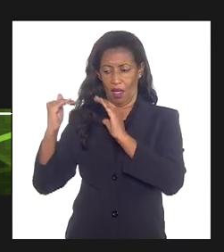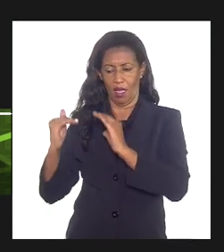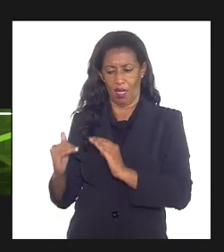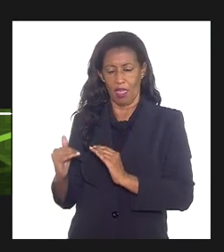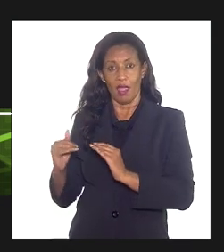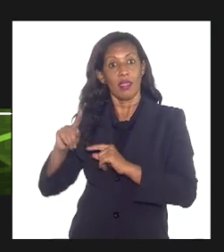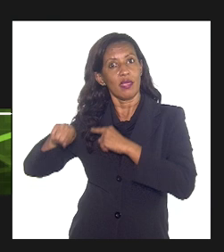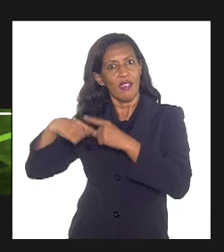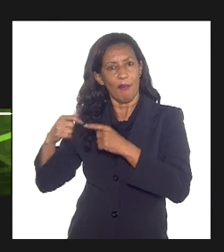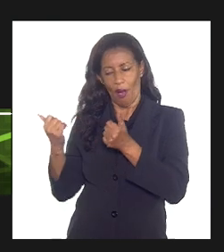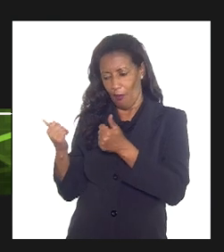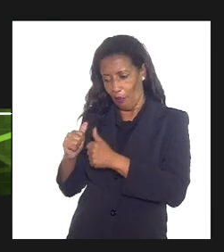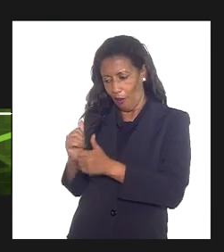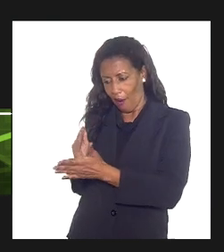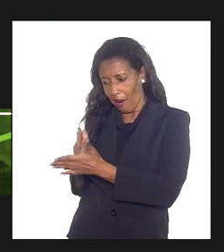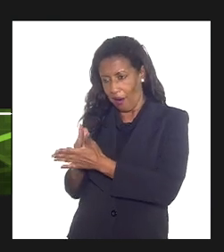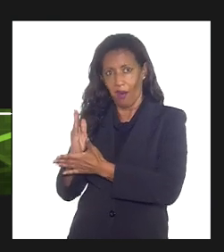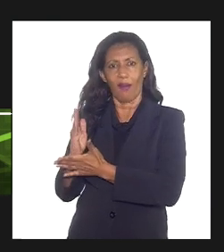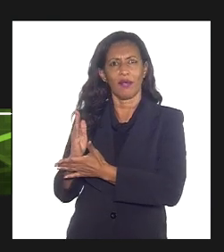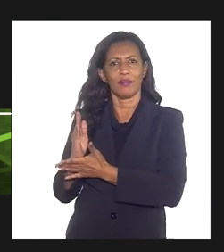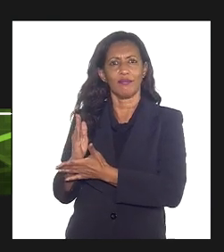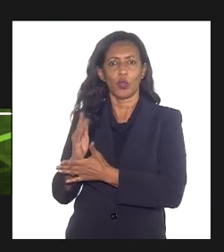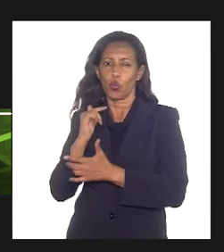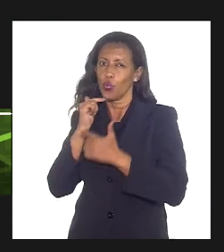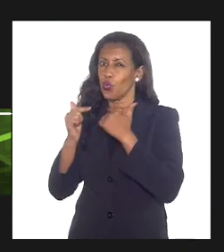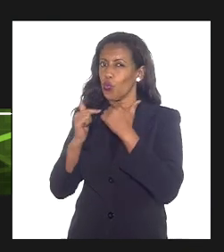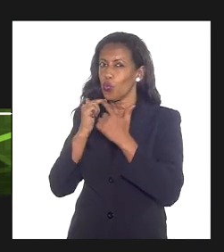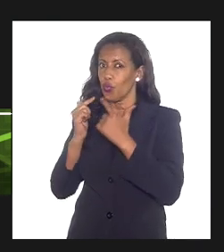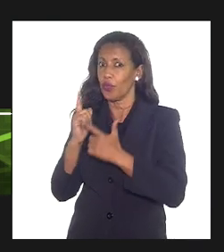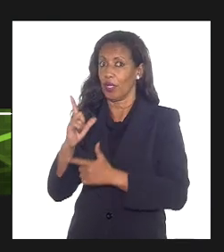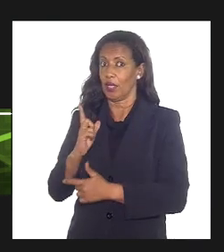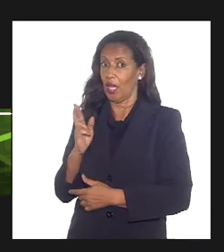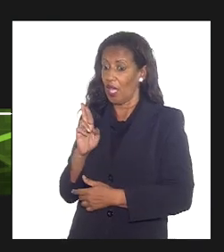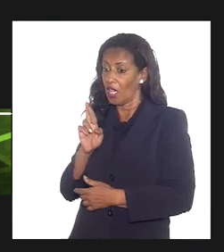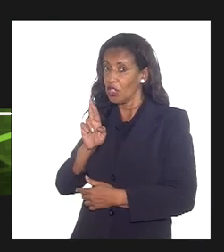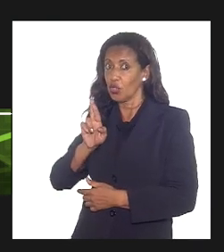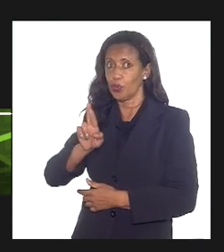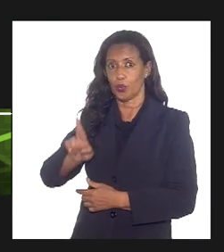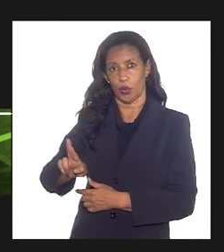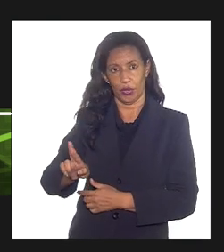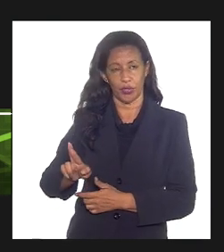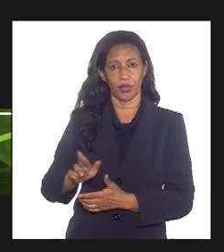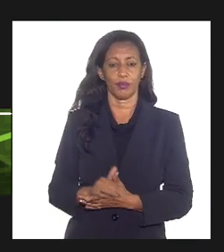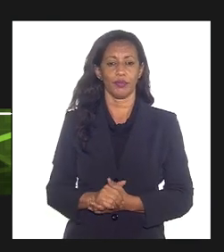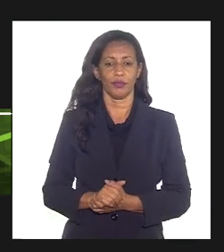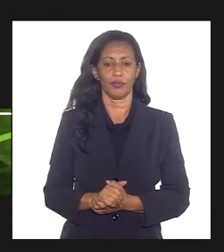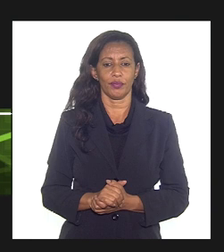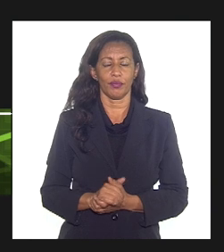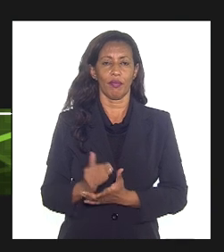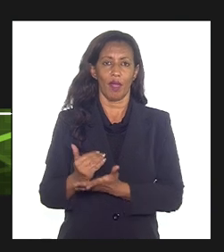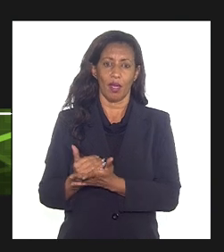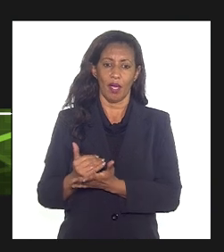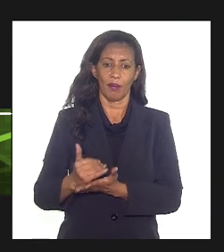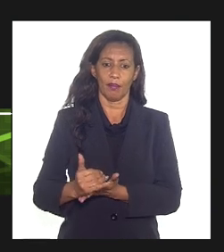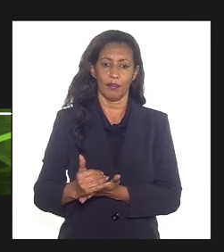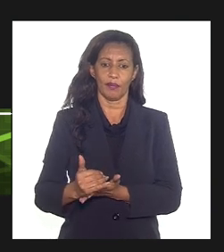ao analisá-lo, e, eventualmente, tirando dúvidas, há uma resposta, uma decisão, a partir